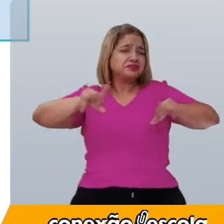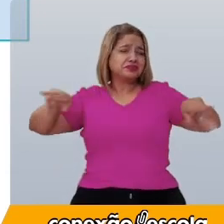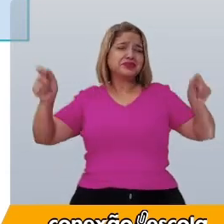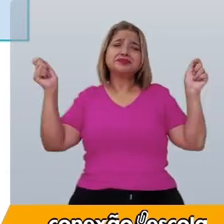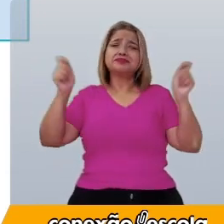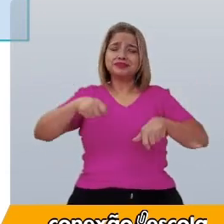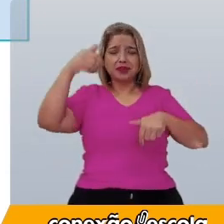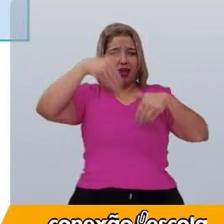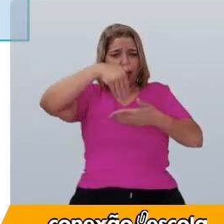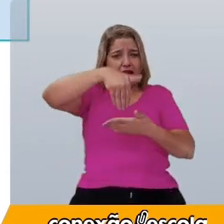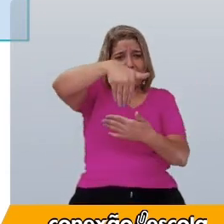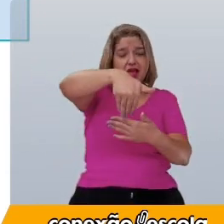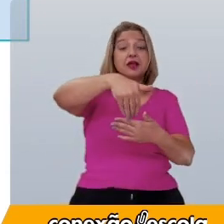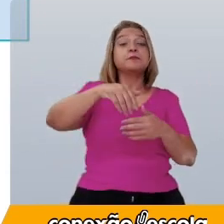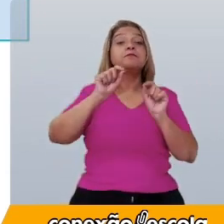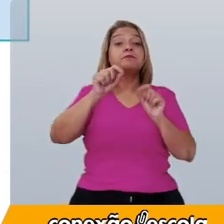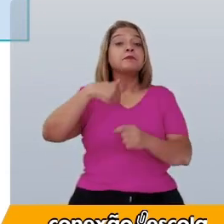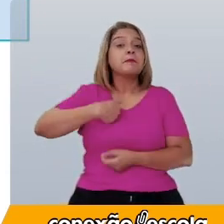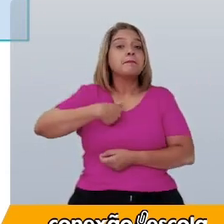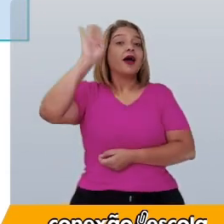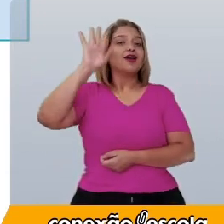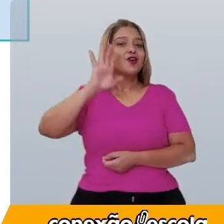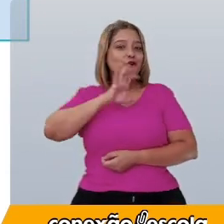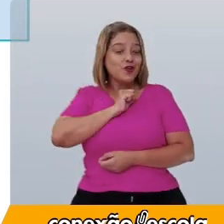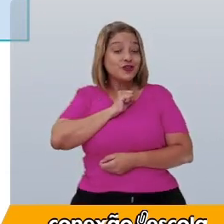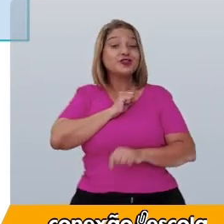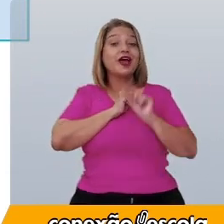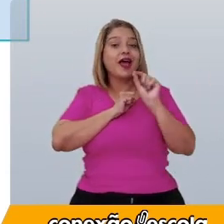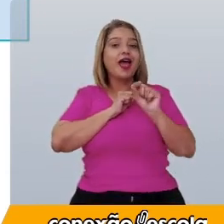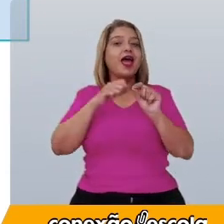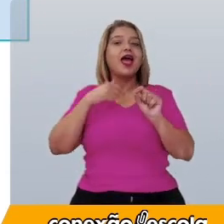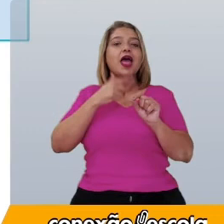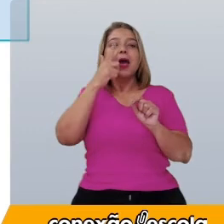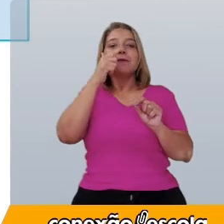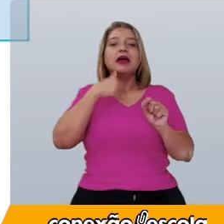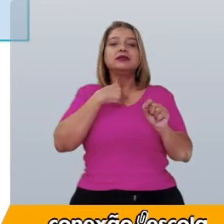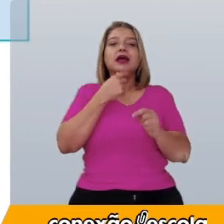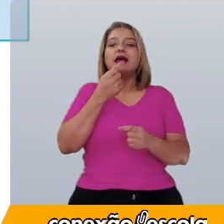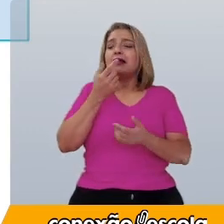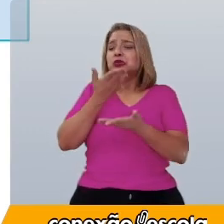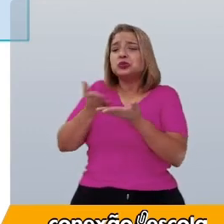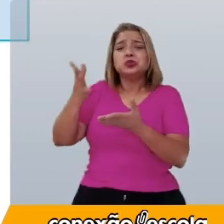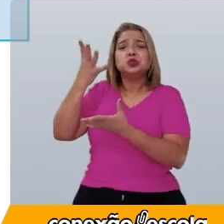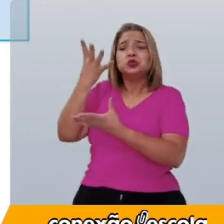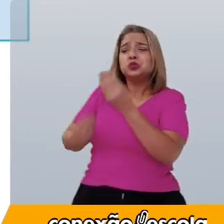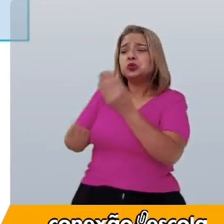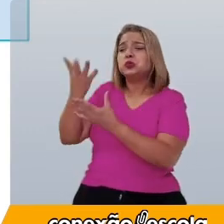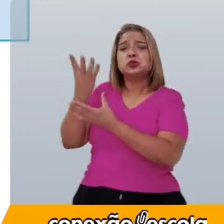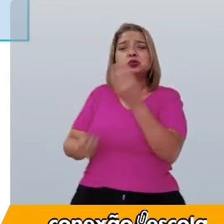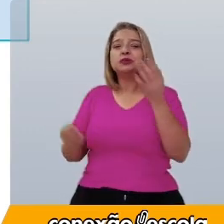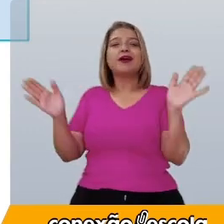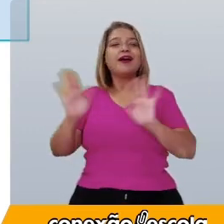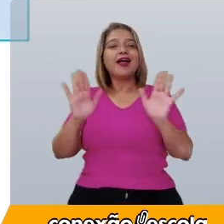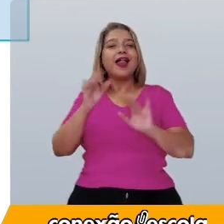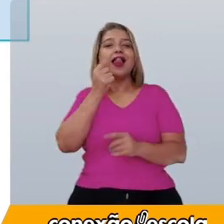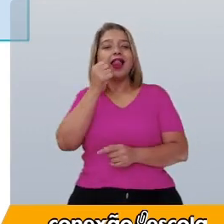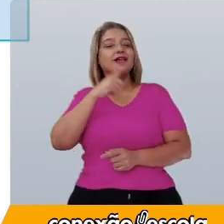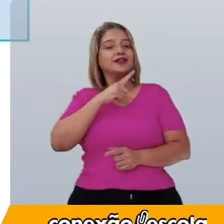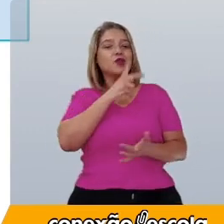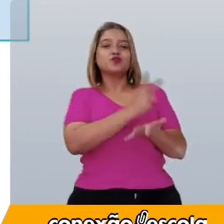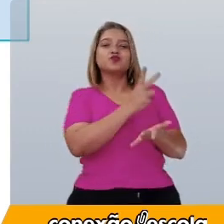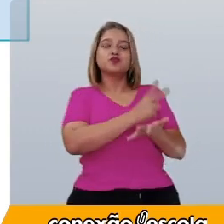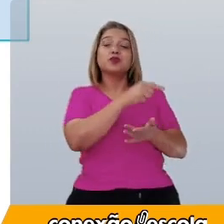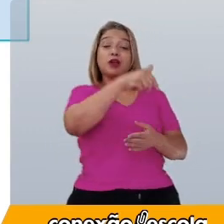Mas o que gostei mesmo foi que parei de perder meus lápis, Pois, como eles ficam todos